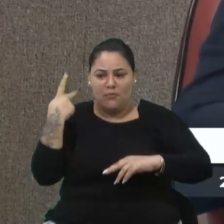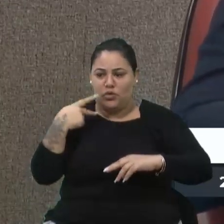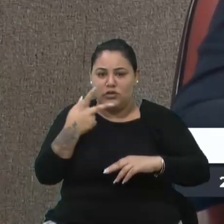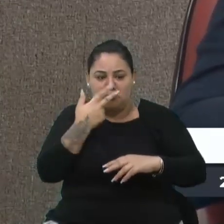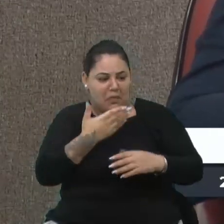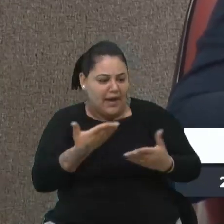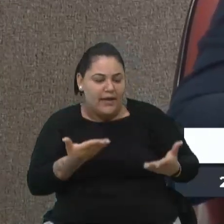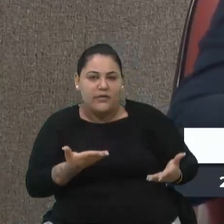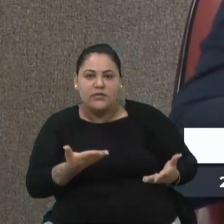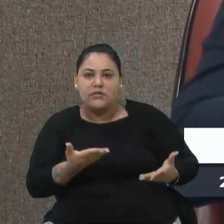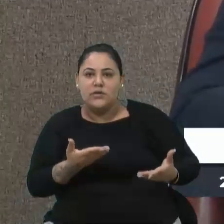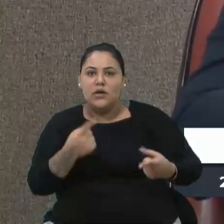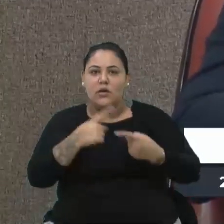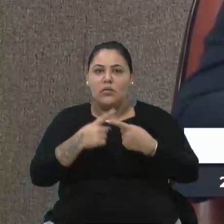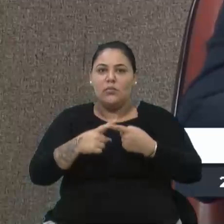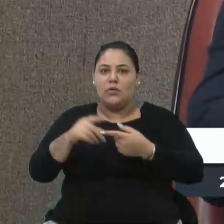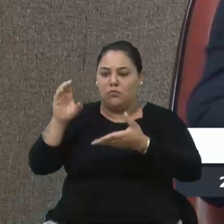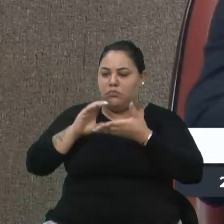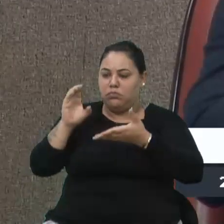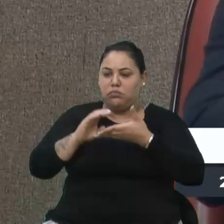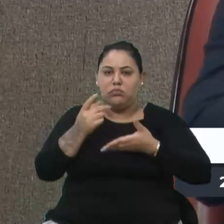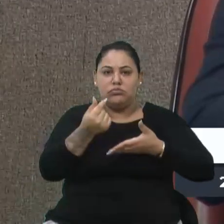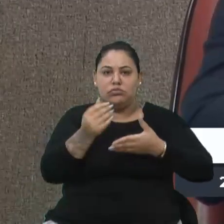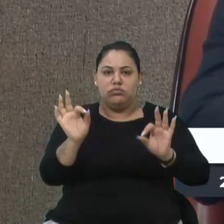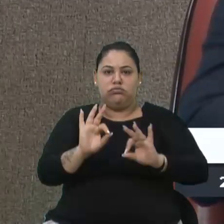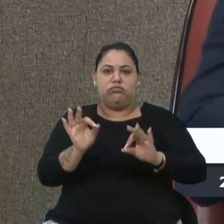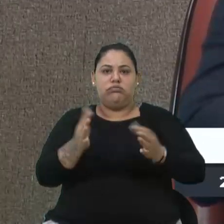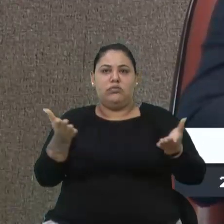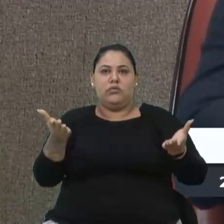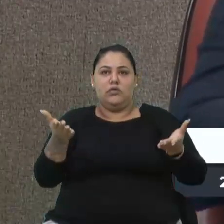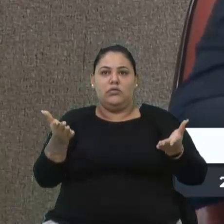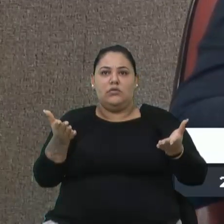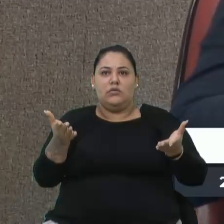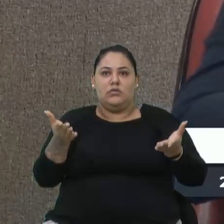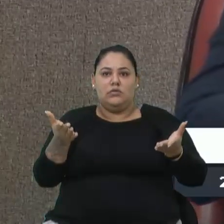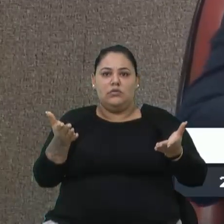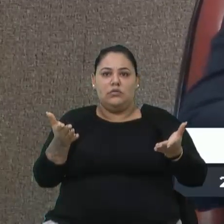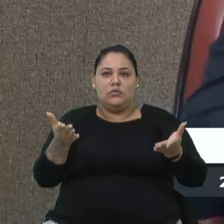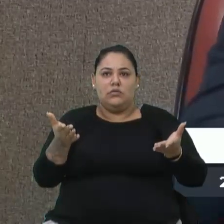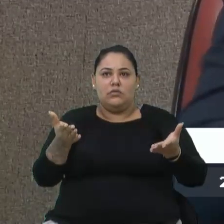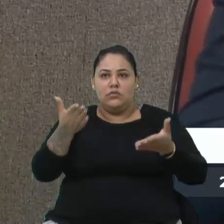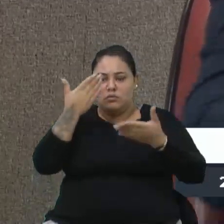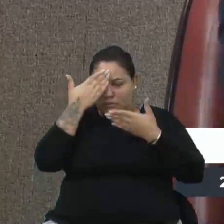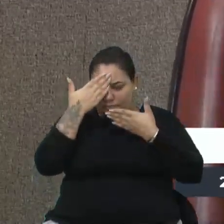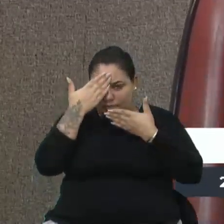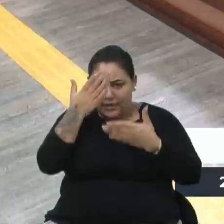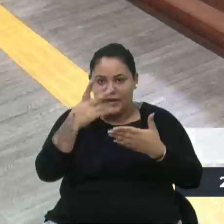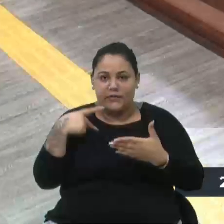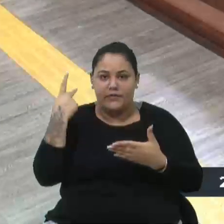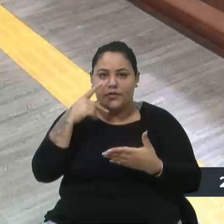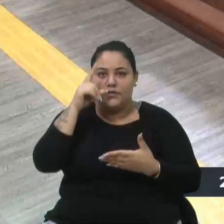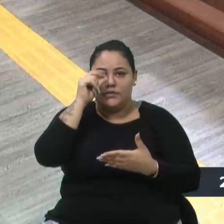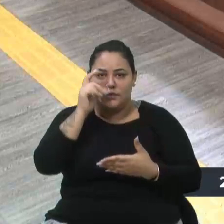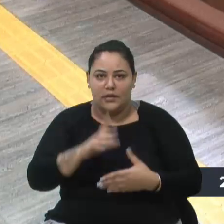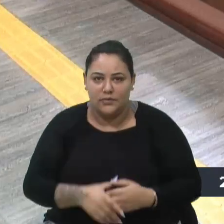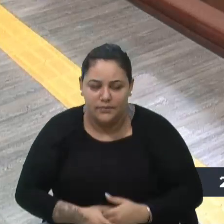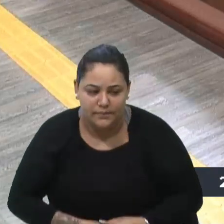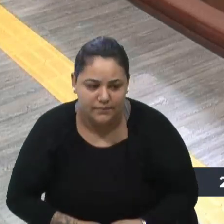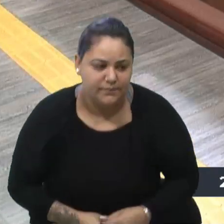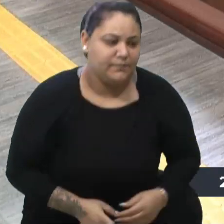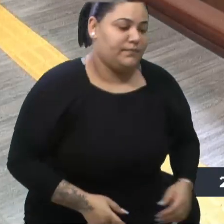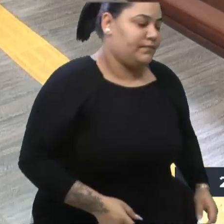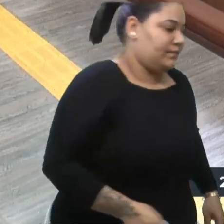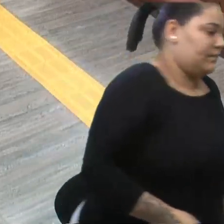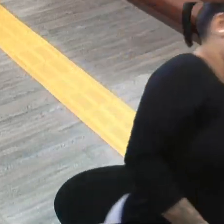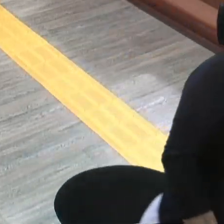o Caxias receber menos verba, que o município é o menor. Obrigado, Obrigado, vereador Scalco. Por isso que a gente